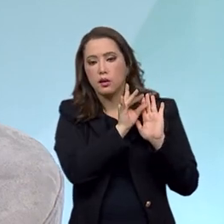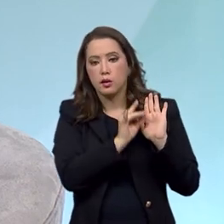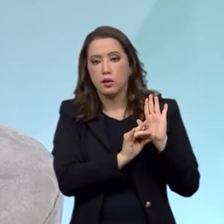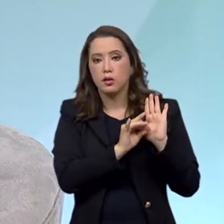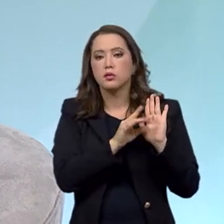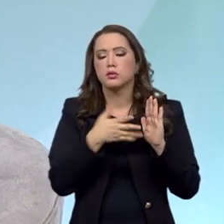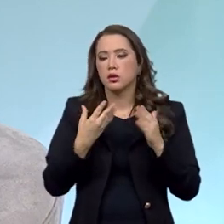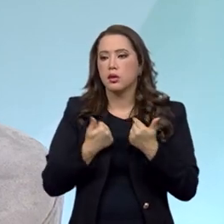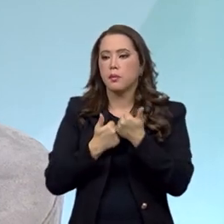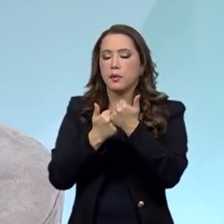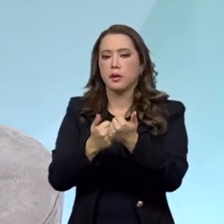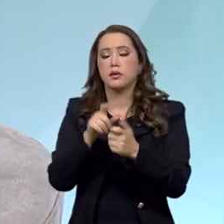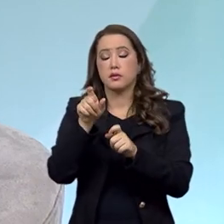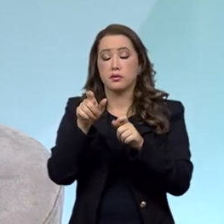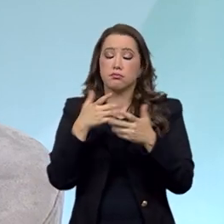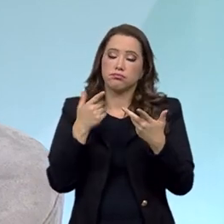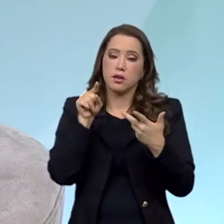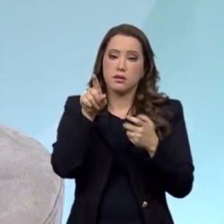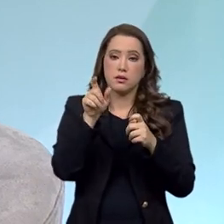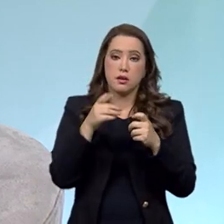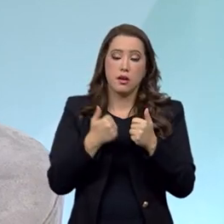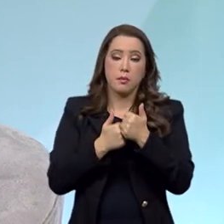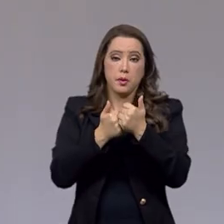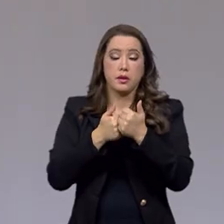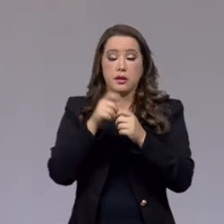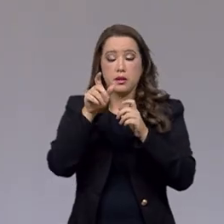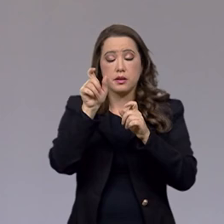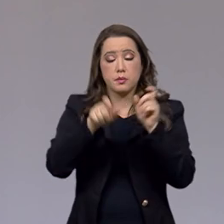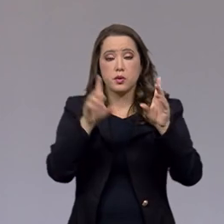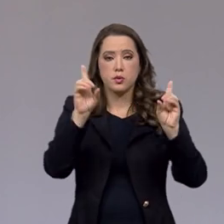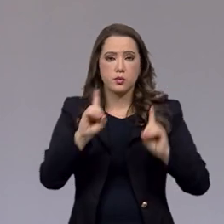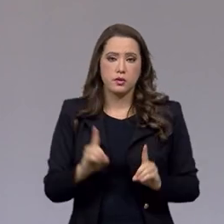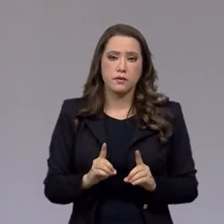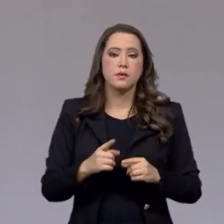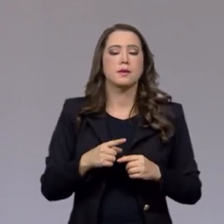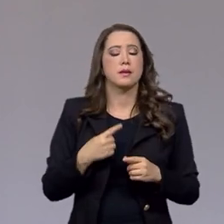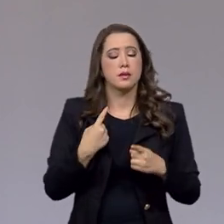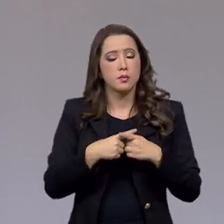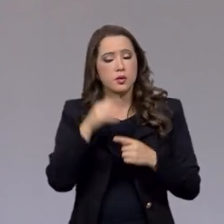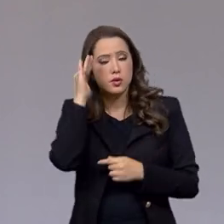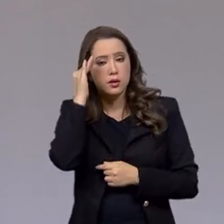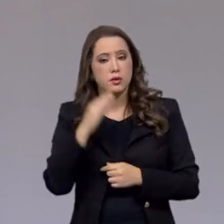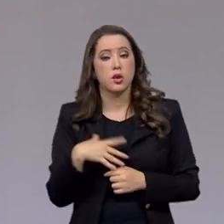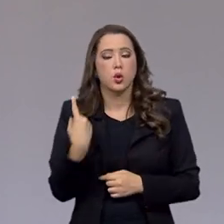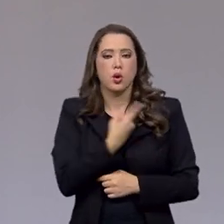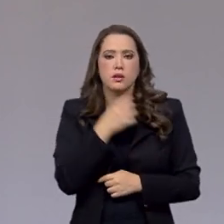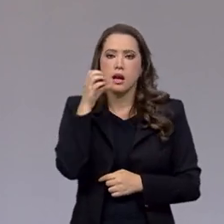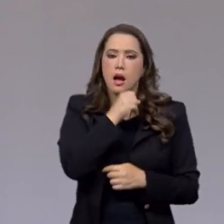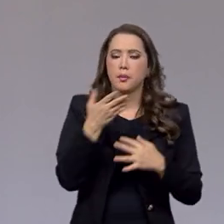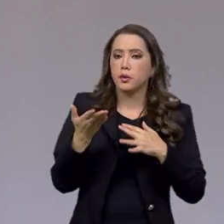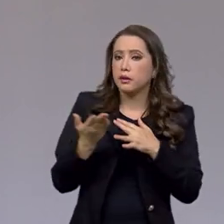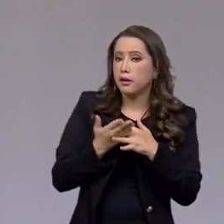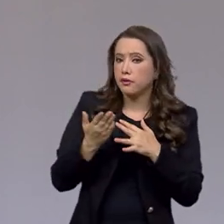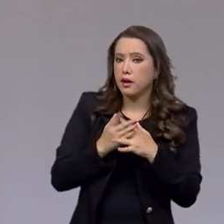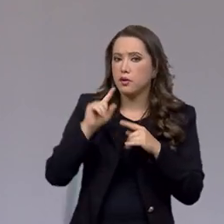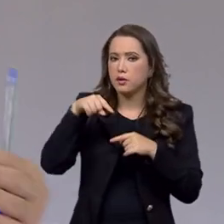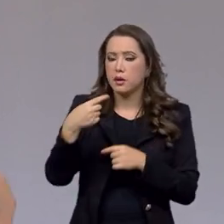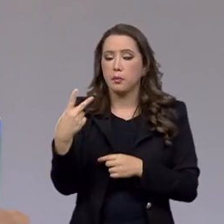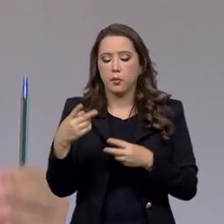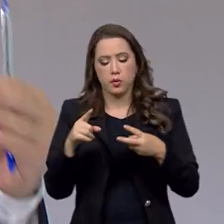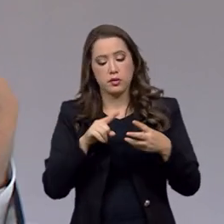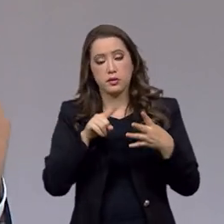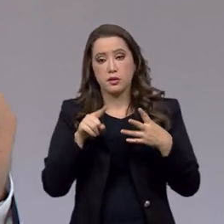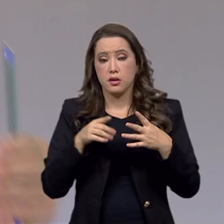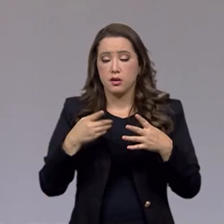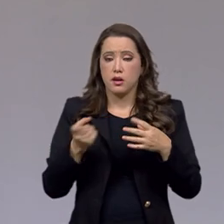justamente por uma falta de qualificação desses profissionais. Perfeito, secretário. A gente vai para um rápido intervalo agora. E, no segundo bloco, a gente